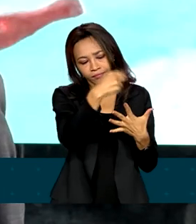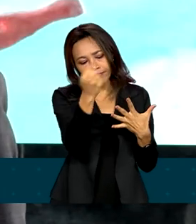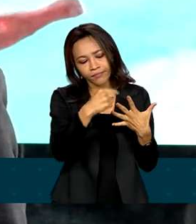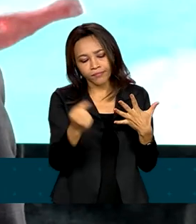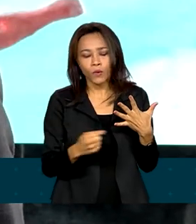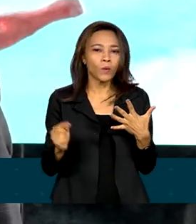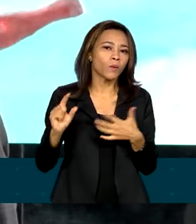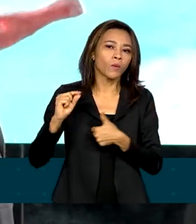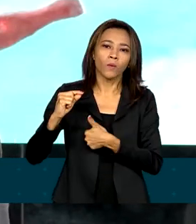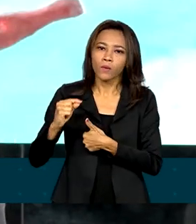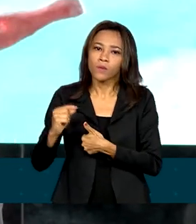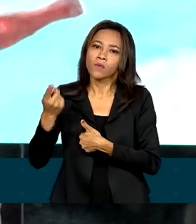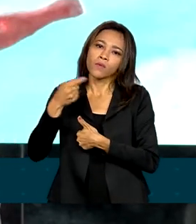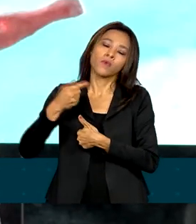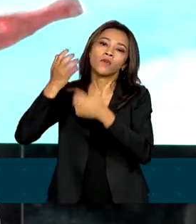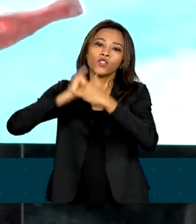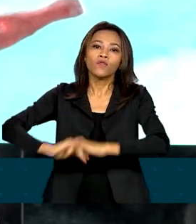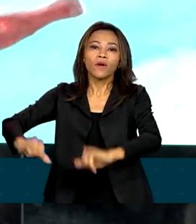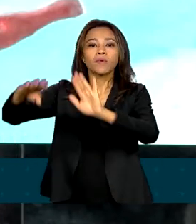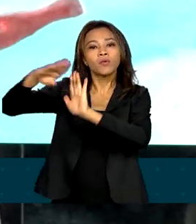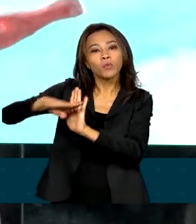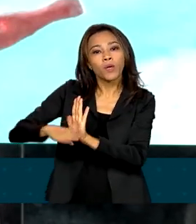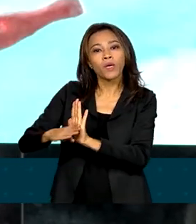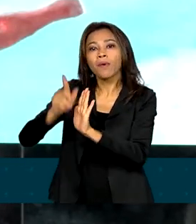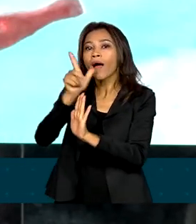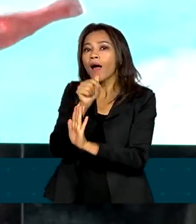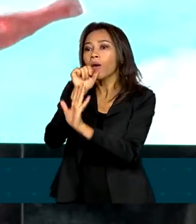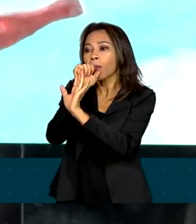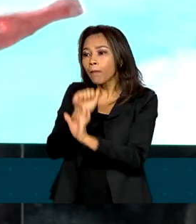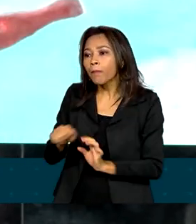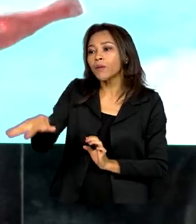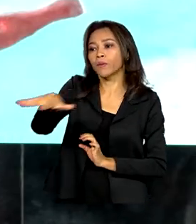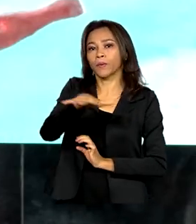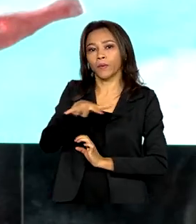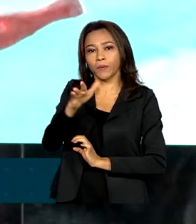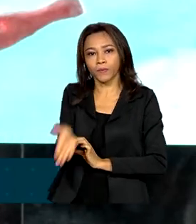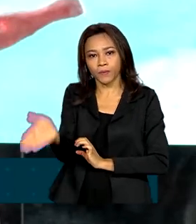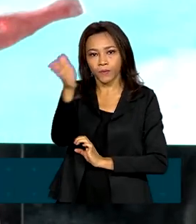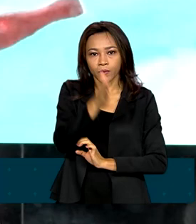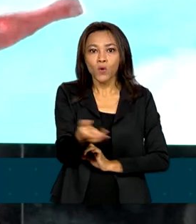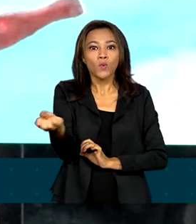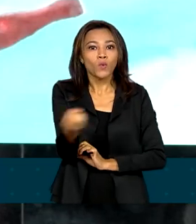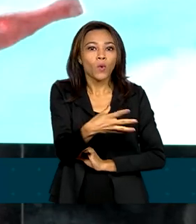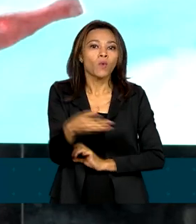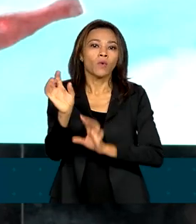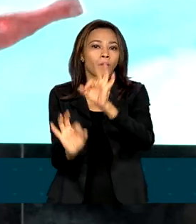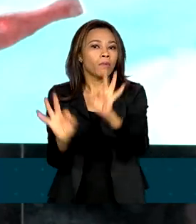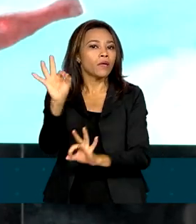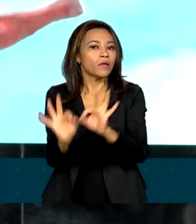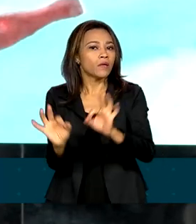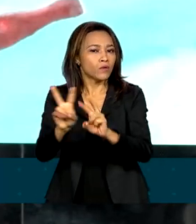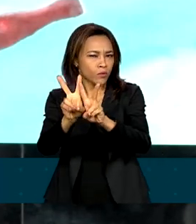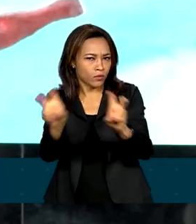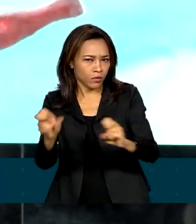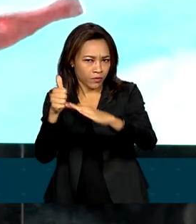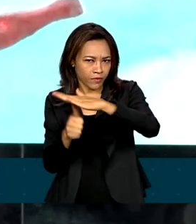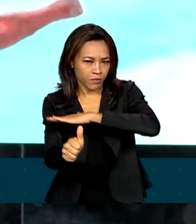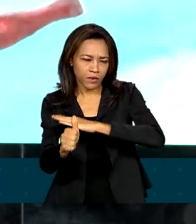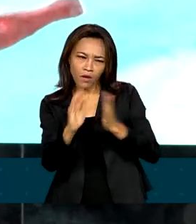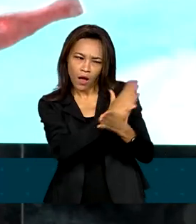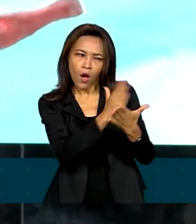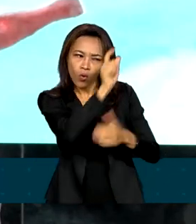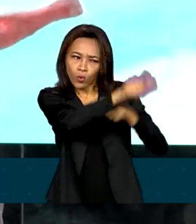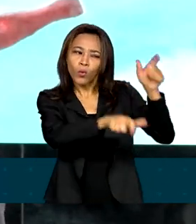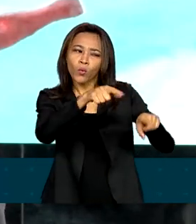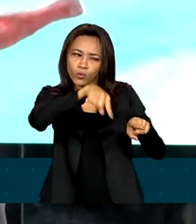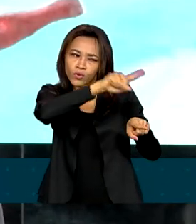relançamento do programa Água para Todos, do novo plano de investimento que alguns de vocês estão